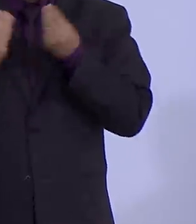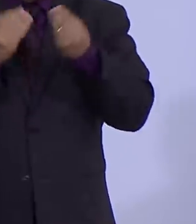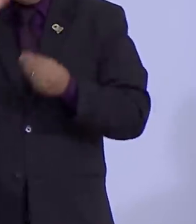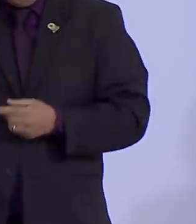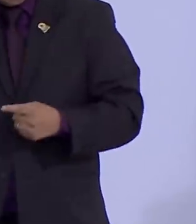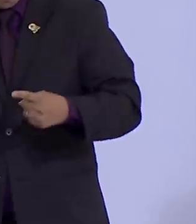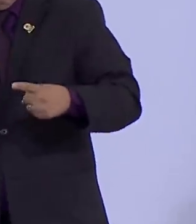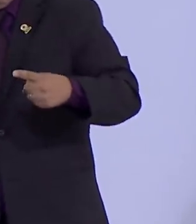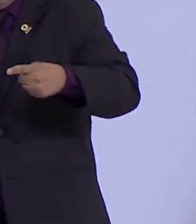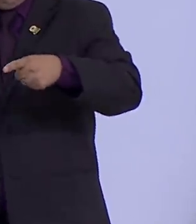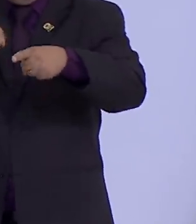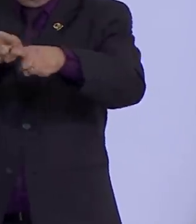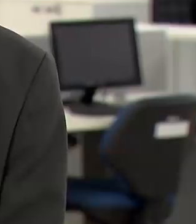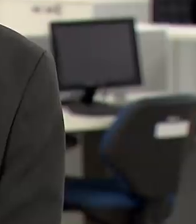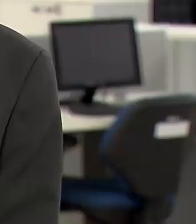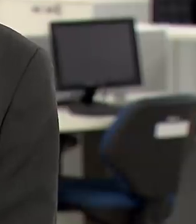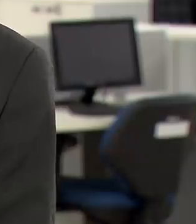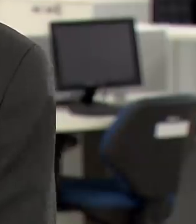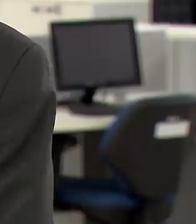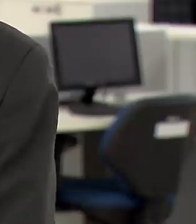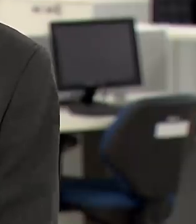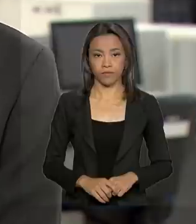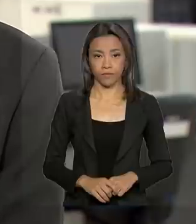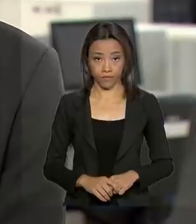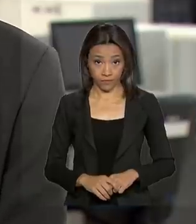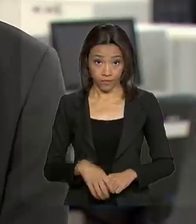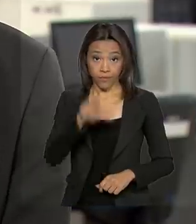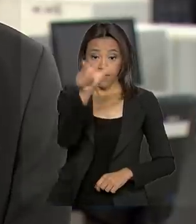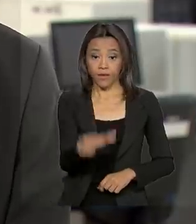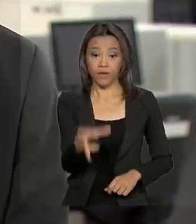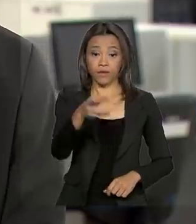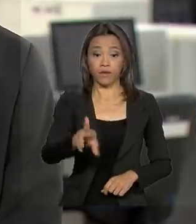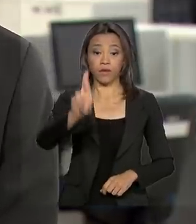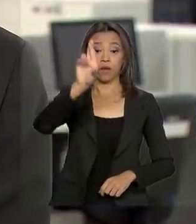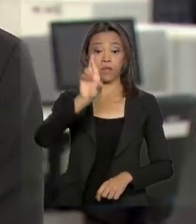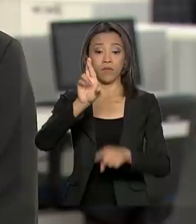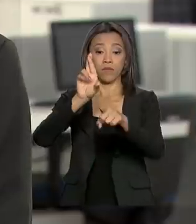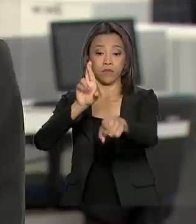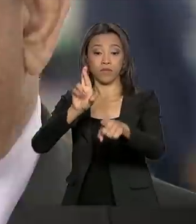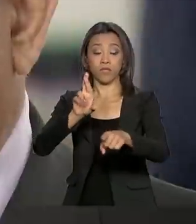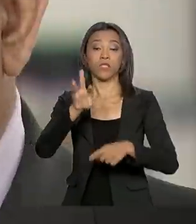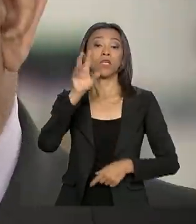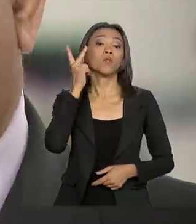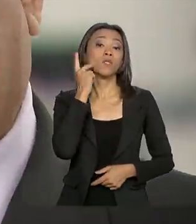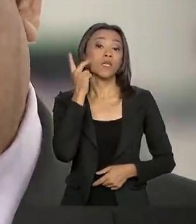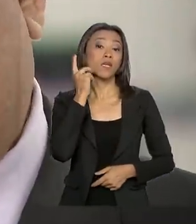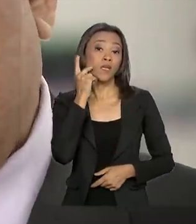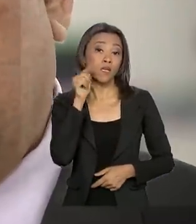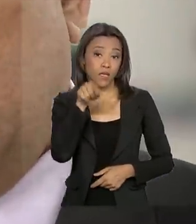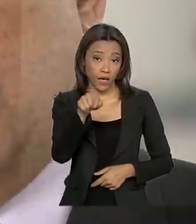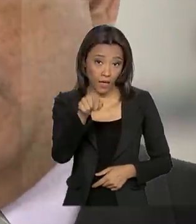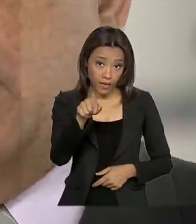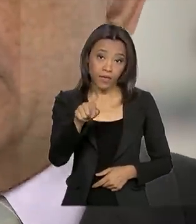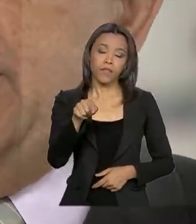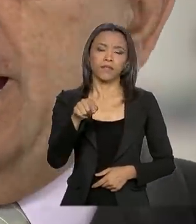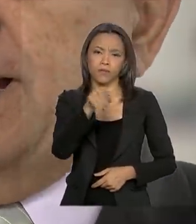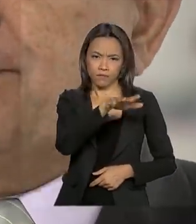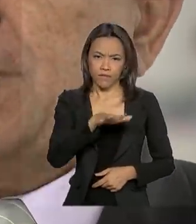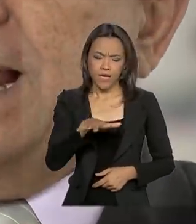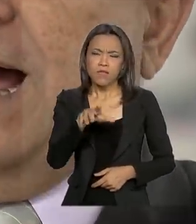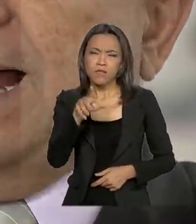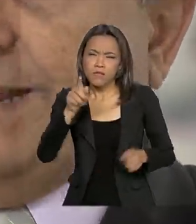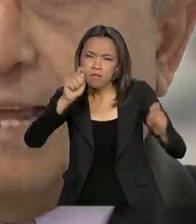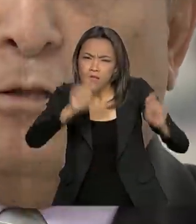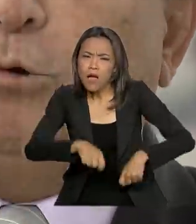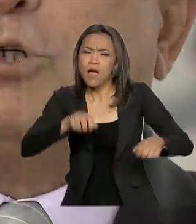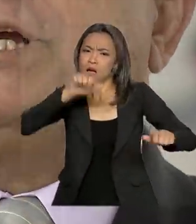unidos e com eficiência. O representante da Companhia de Água e Esgoto do Ceará avalia que o programa tem potencial para